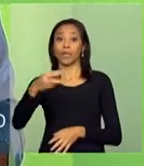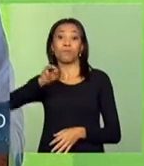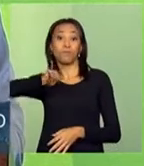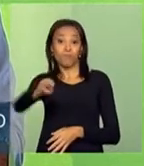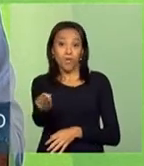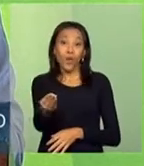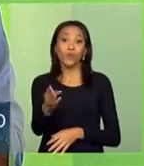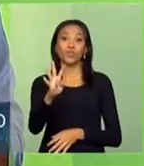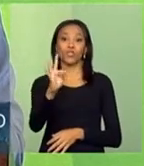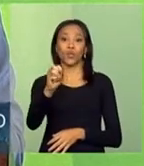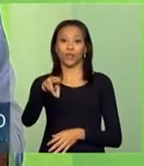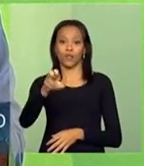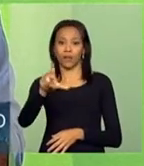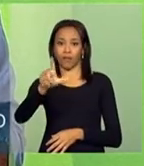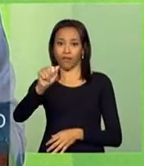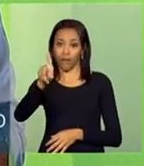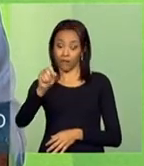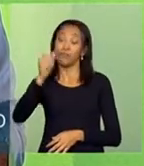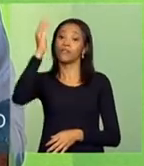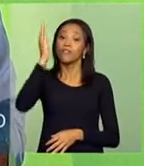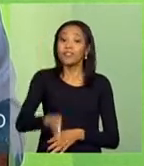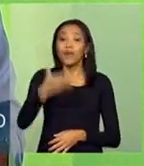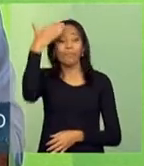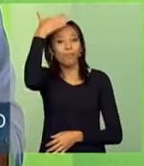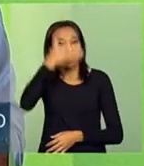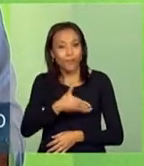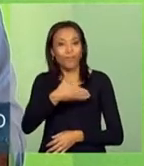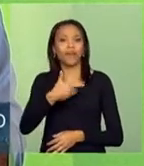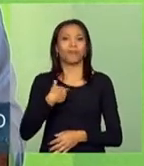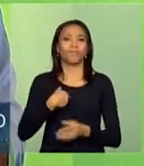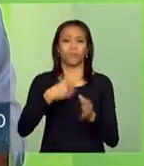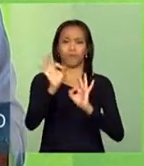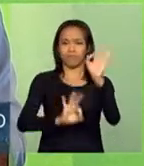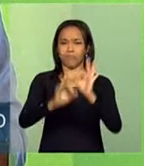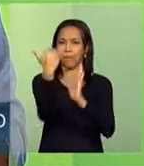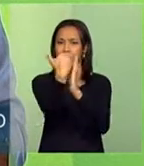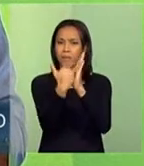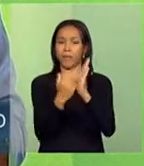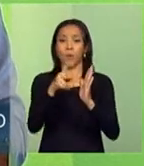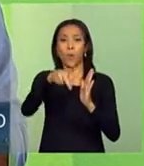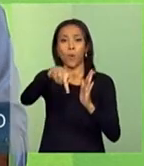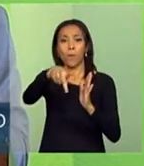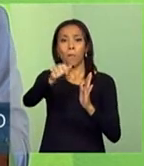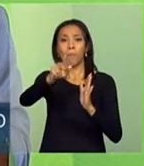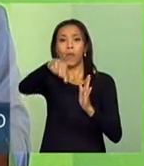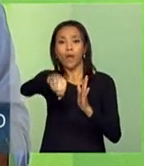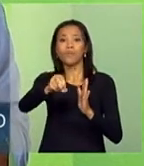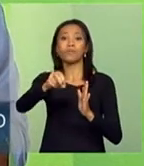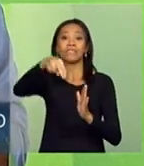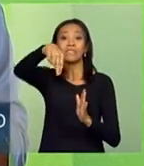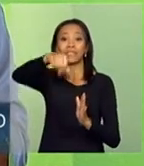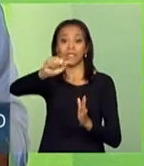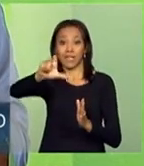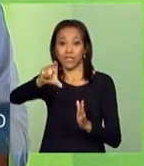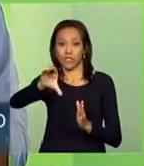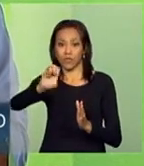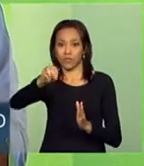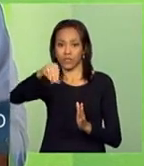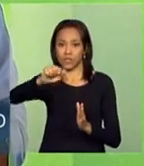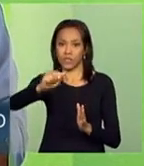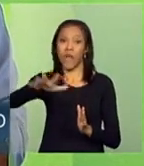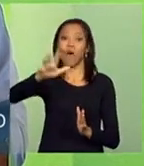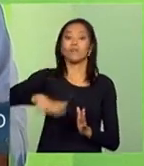De acordo com as projeções demonstradas pelo Plano Nacional de Logística Portuária, PNLP, estima-se